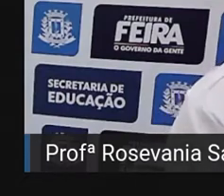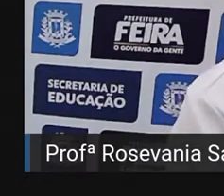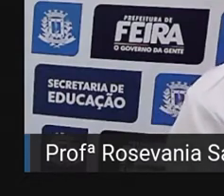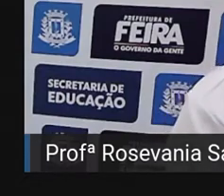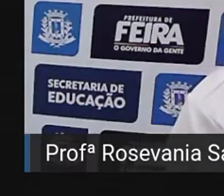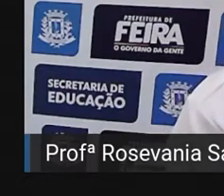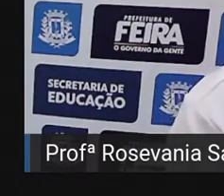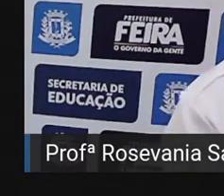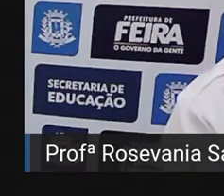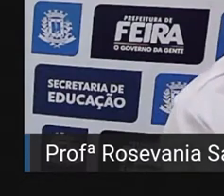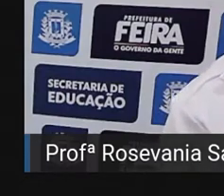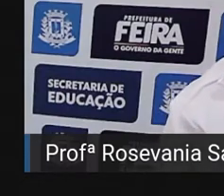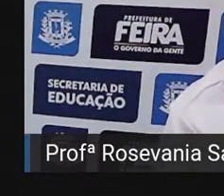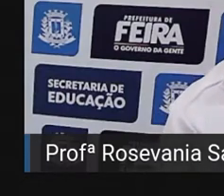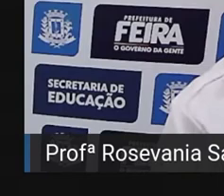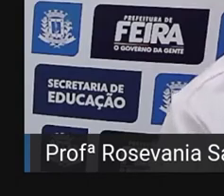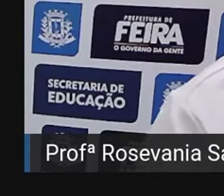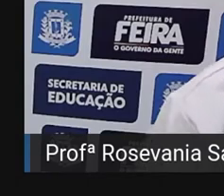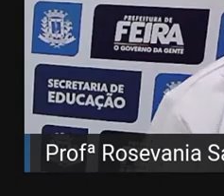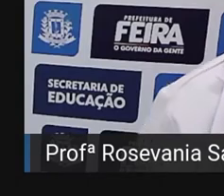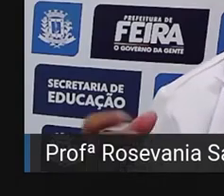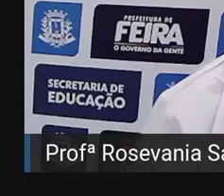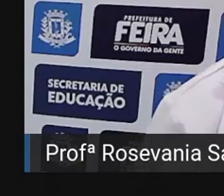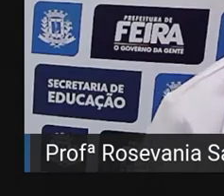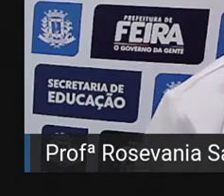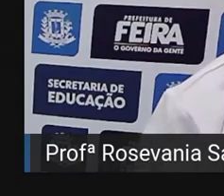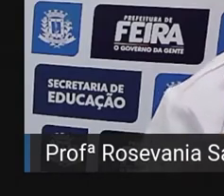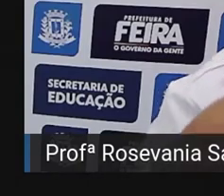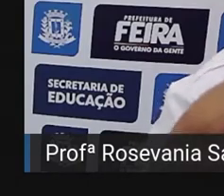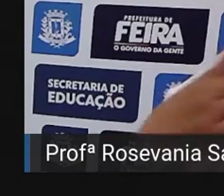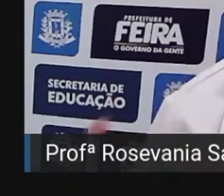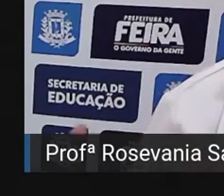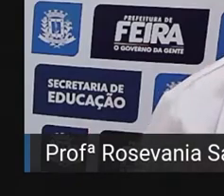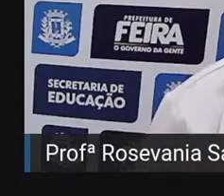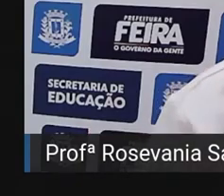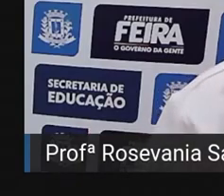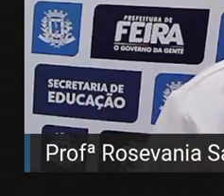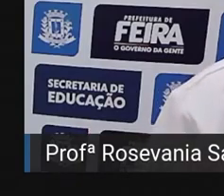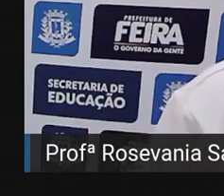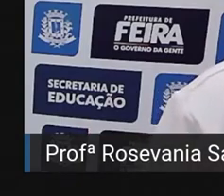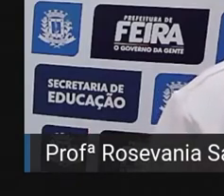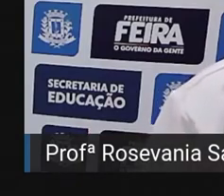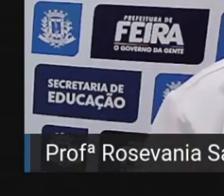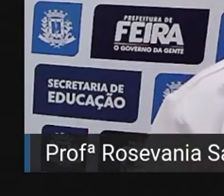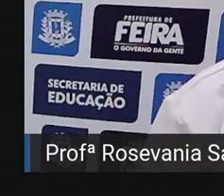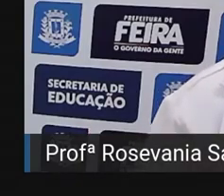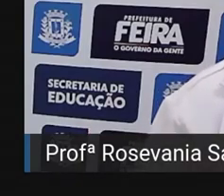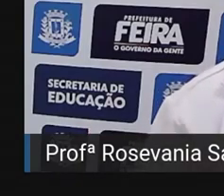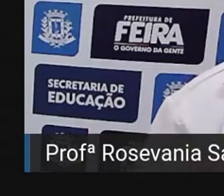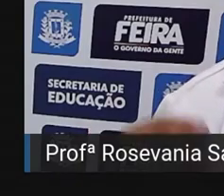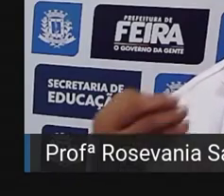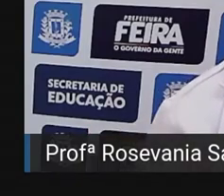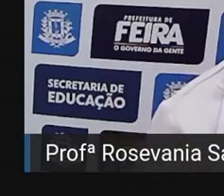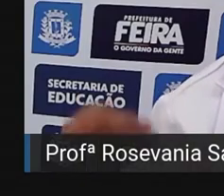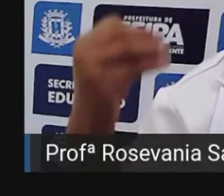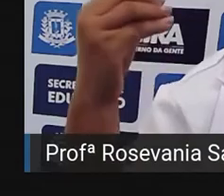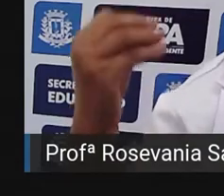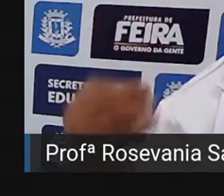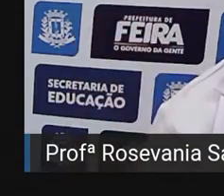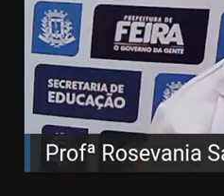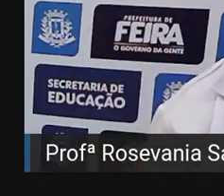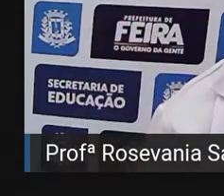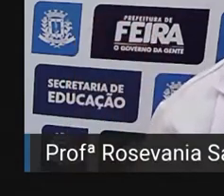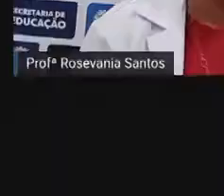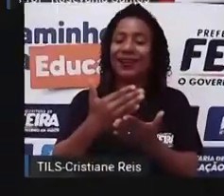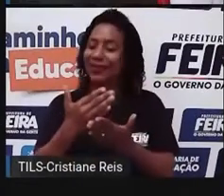para vocês, ela gosta de ser chamada de Cris, tá? Então, gente, com muito carinho vamos iniciar a aula de hoje, como vocês sabem, a aula